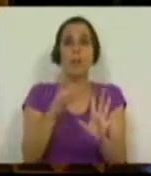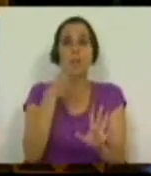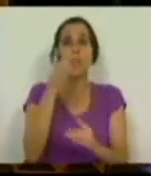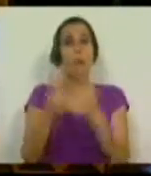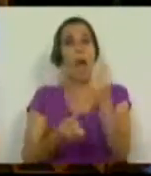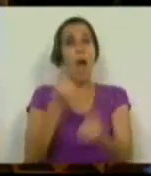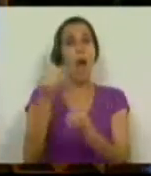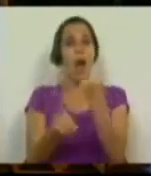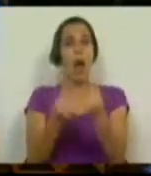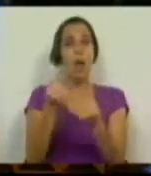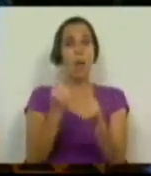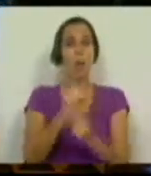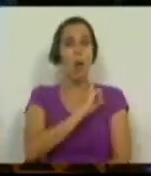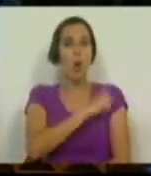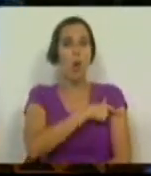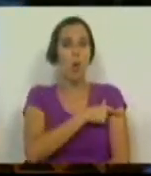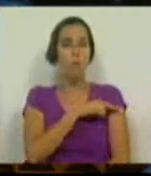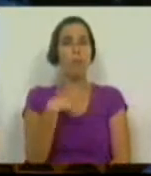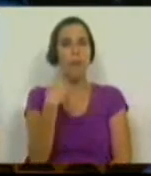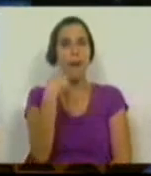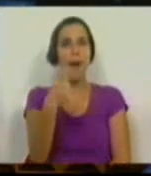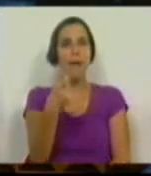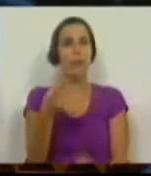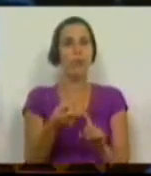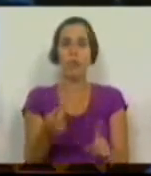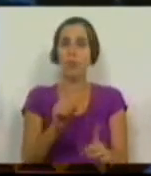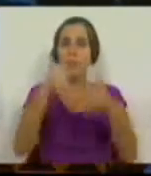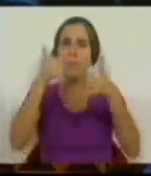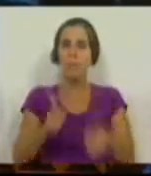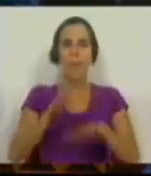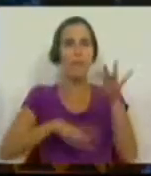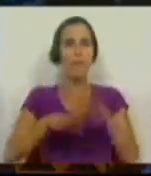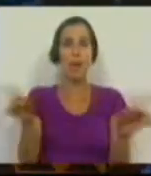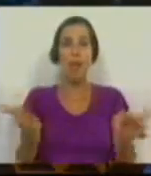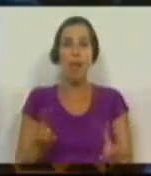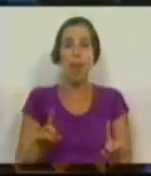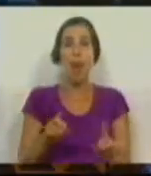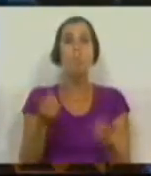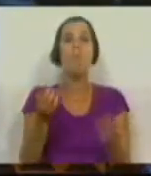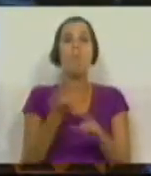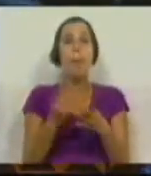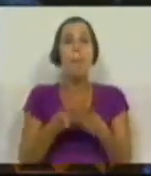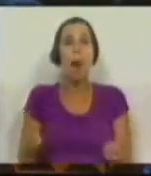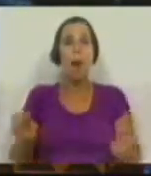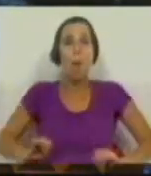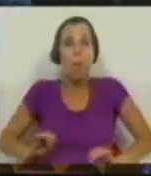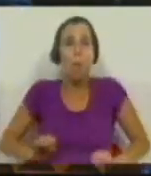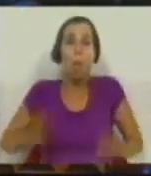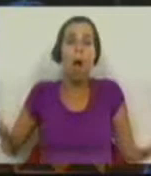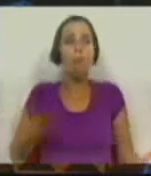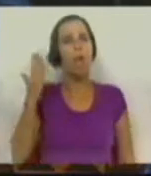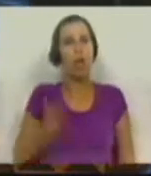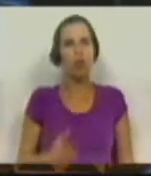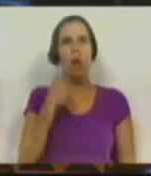dito que algumas das competências que todos reconhecemos não foram corretamente exercidas, foram também por falta de meios. Portanto, é